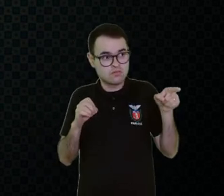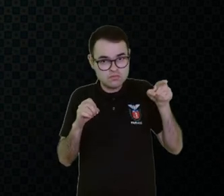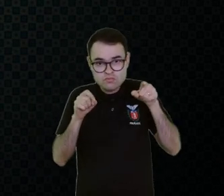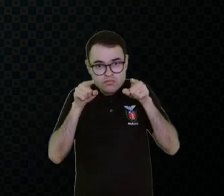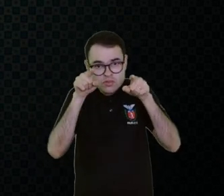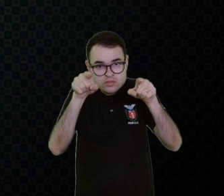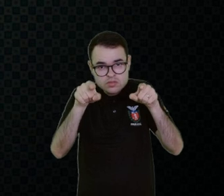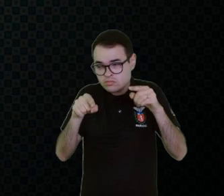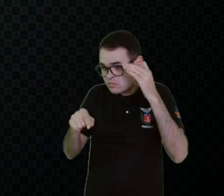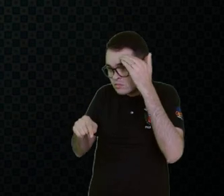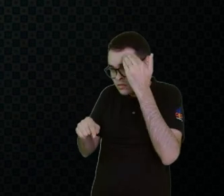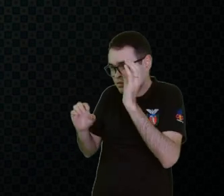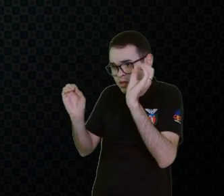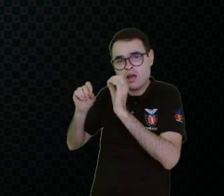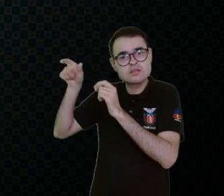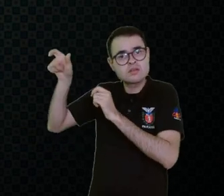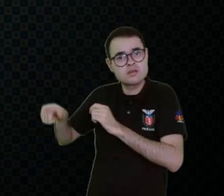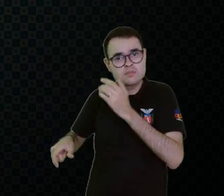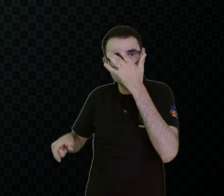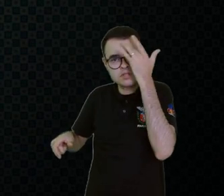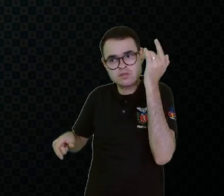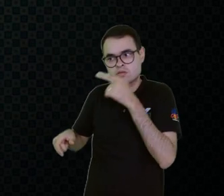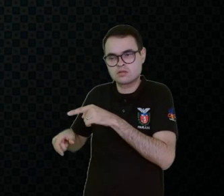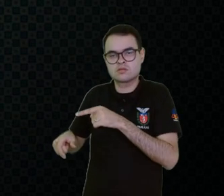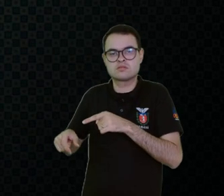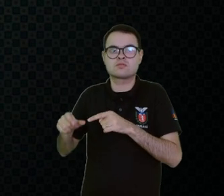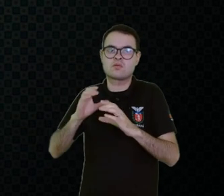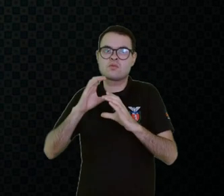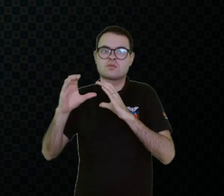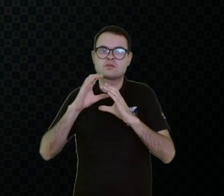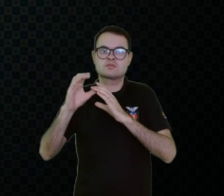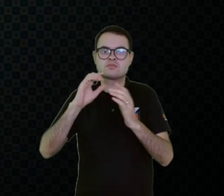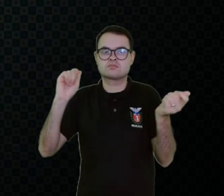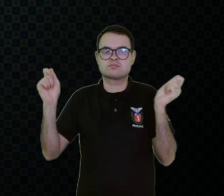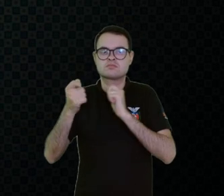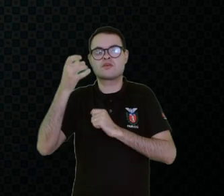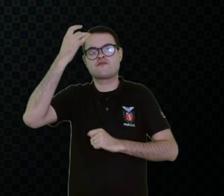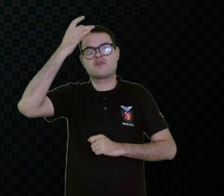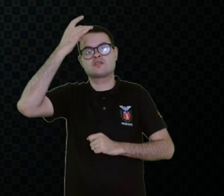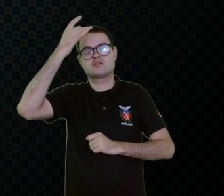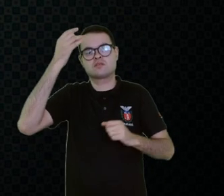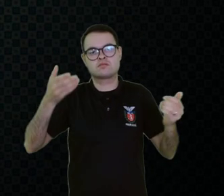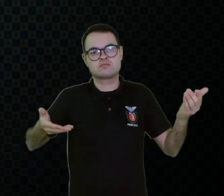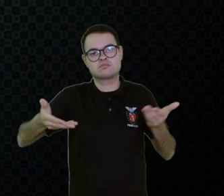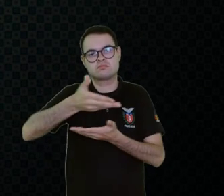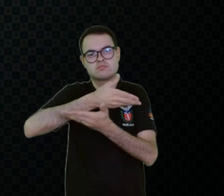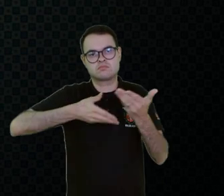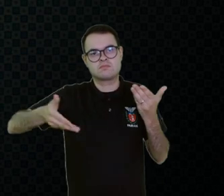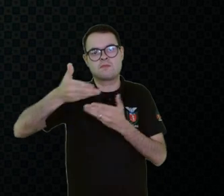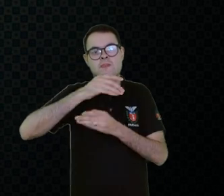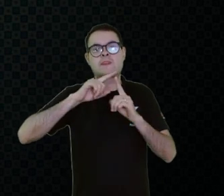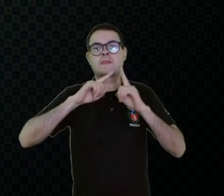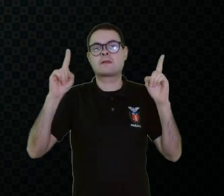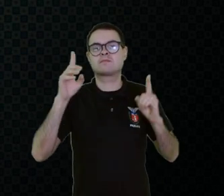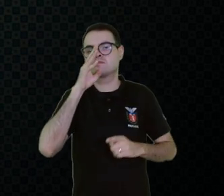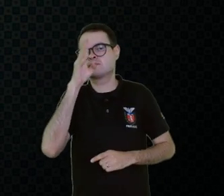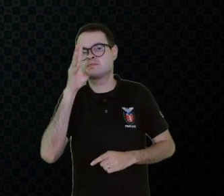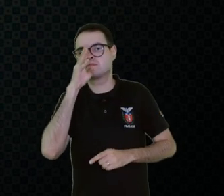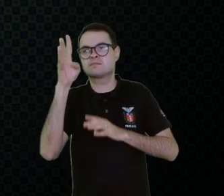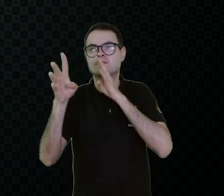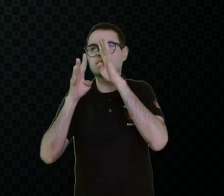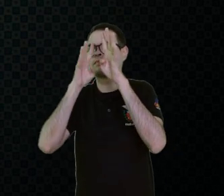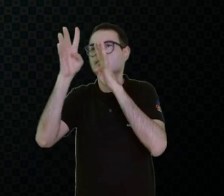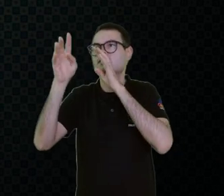querendo comunicar, então, ela vem facilitar, não? Mas, para isso, a gente não vai, arbitrariamente, sair